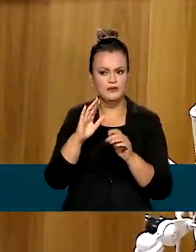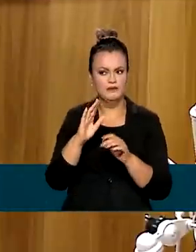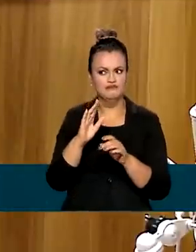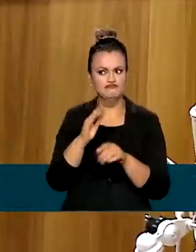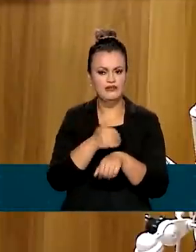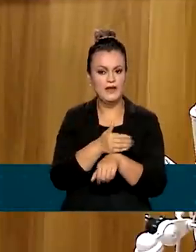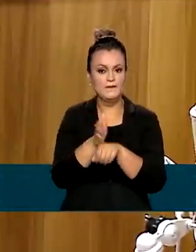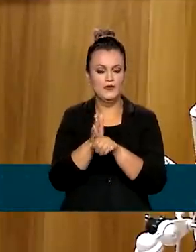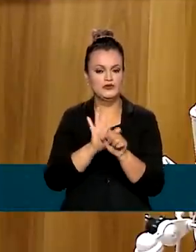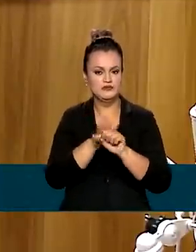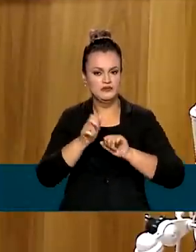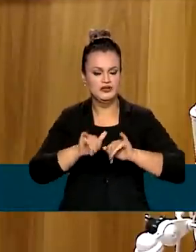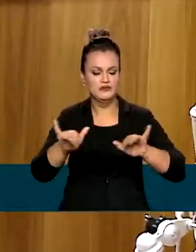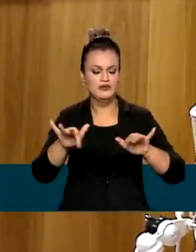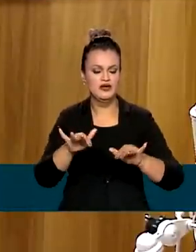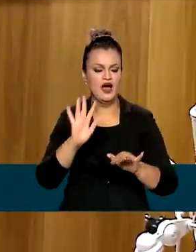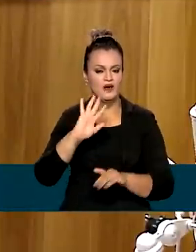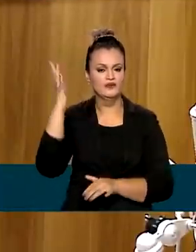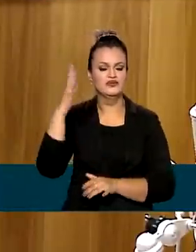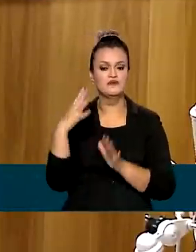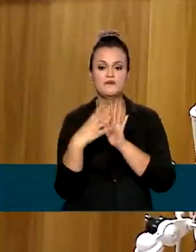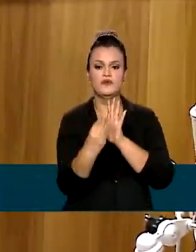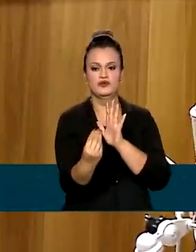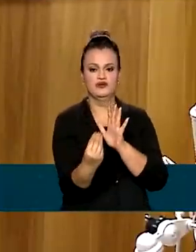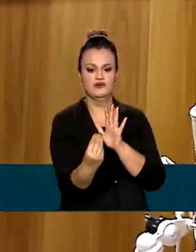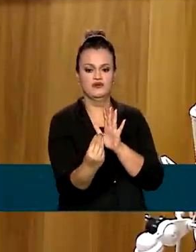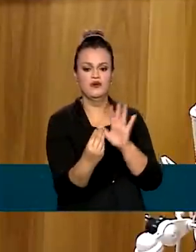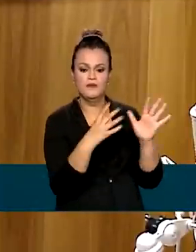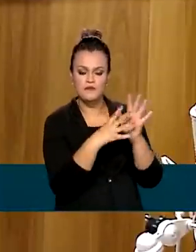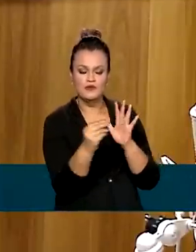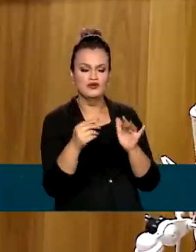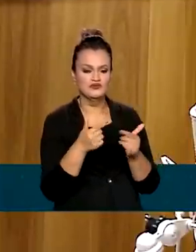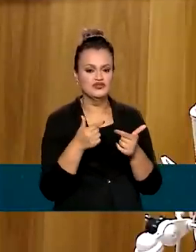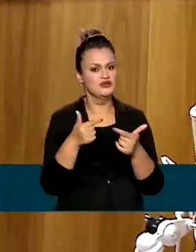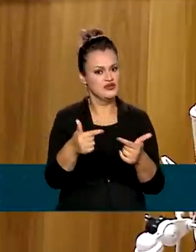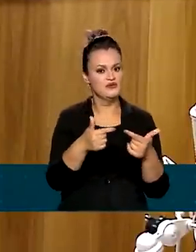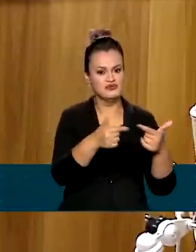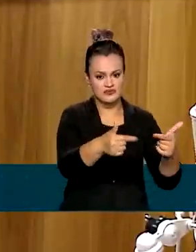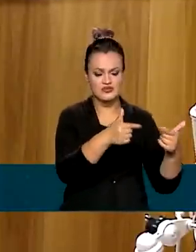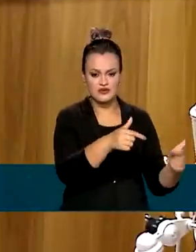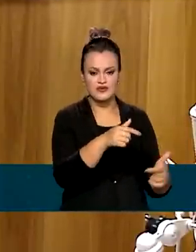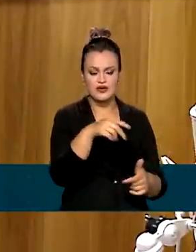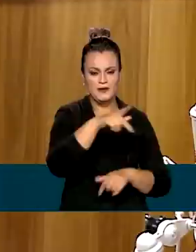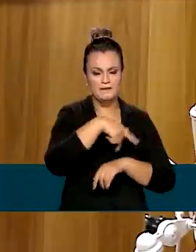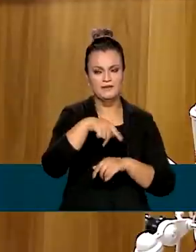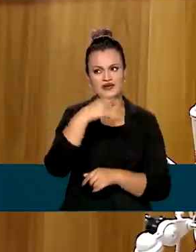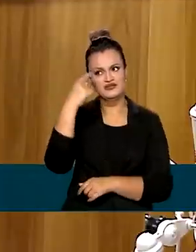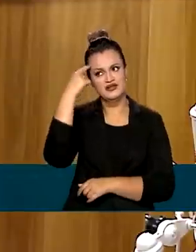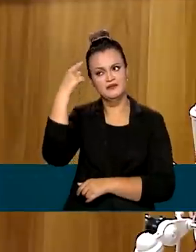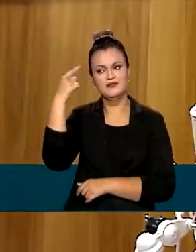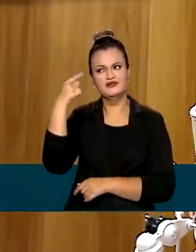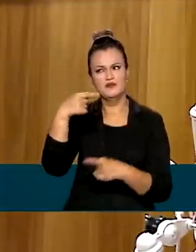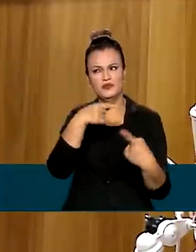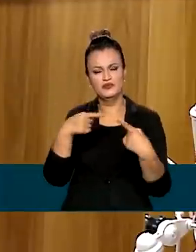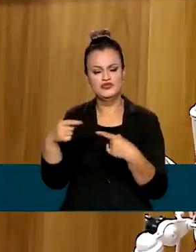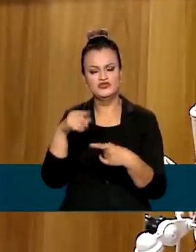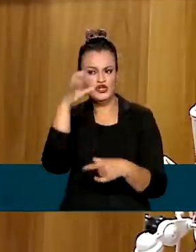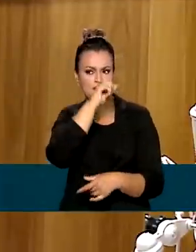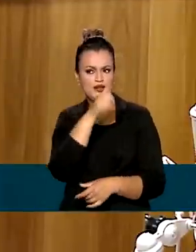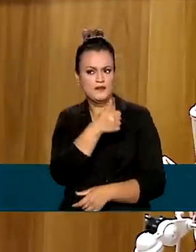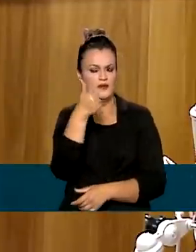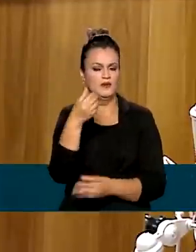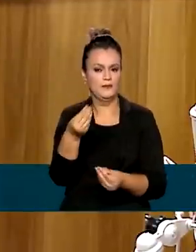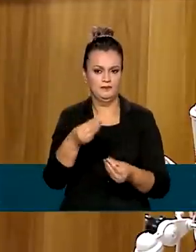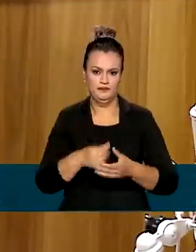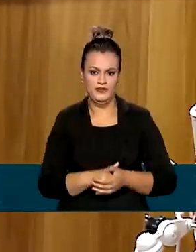desenvolveu um framework, um modelo de eixos de atuação em que os países devem pensar nas suas políticas de recuperação de aprendizagem.